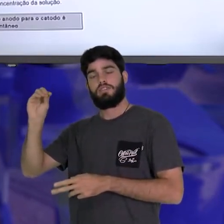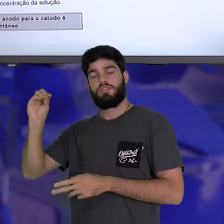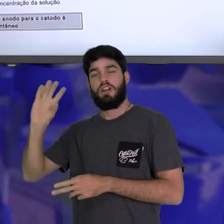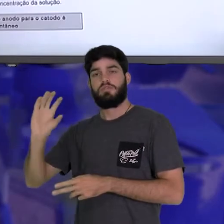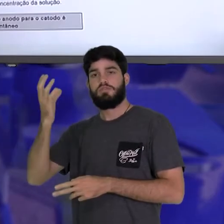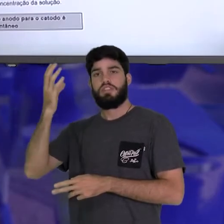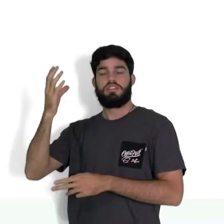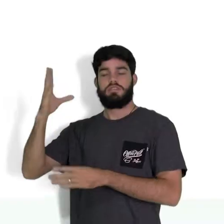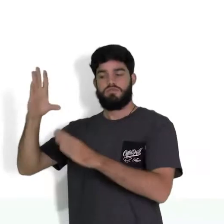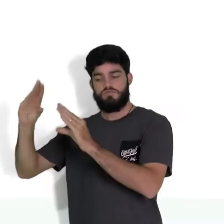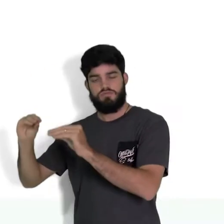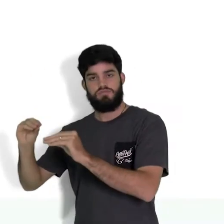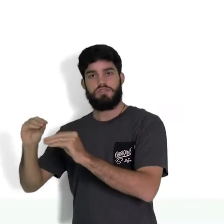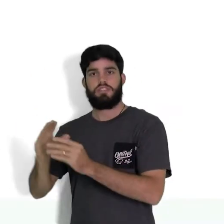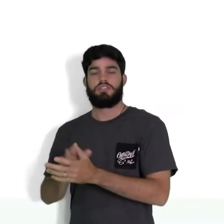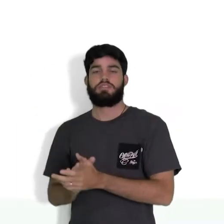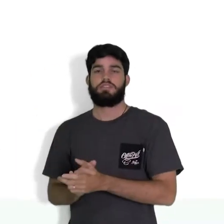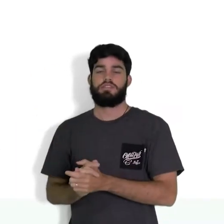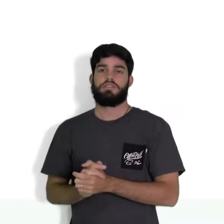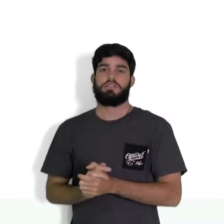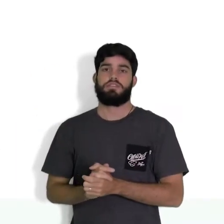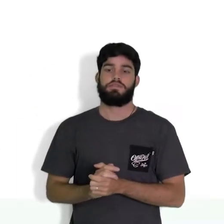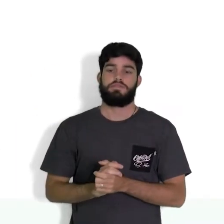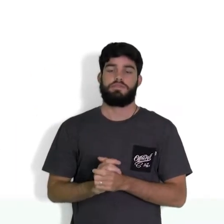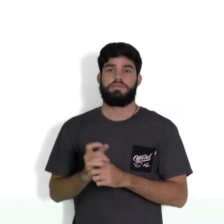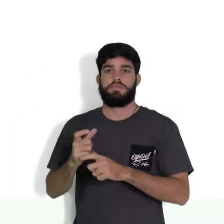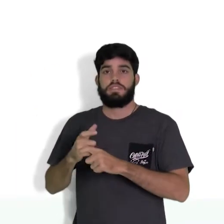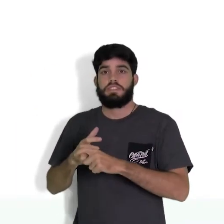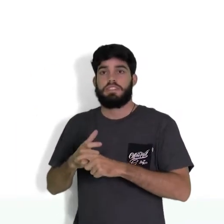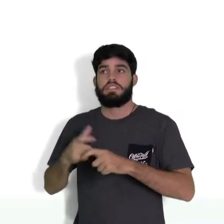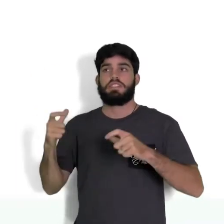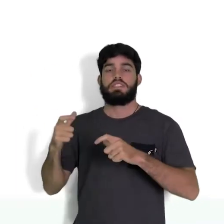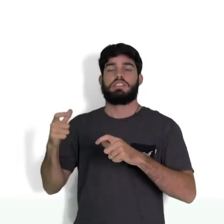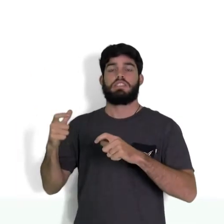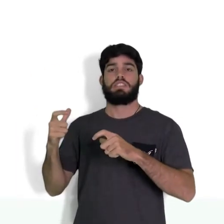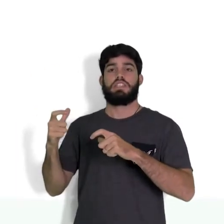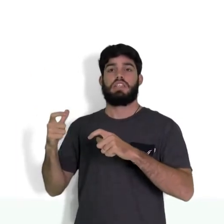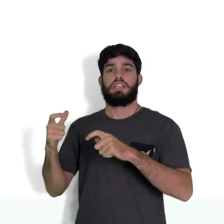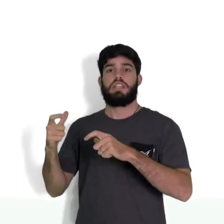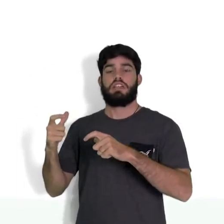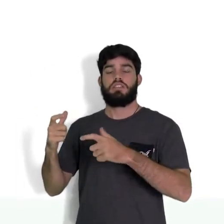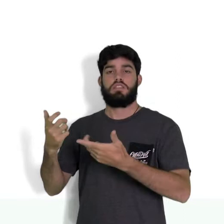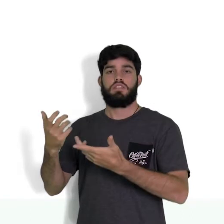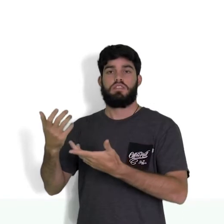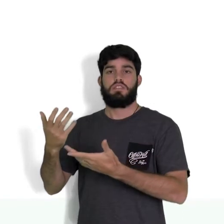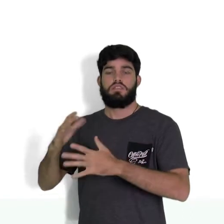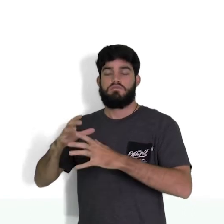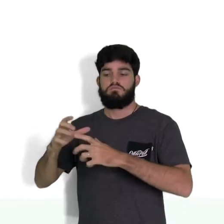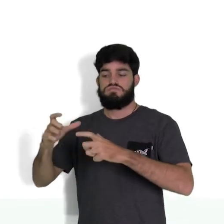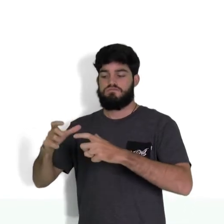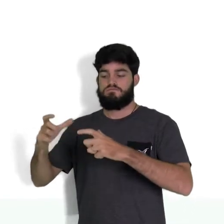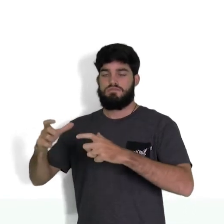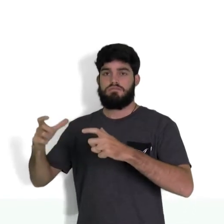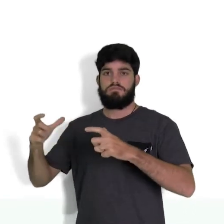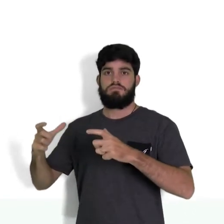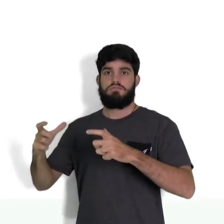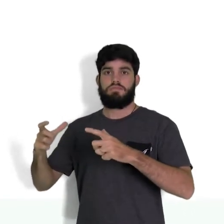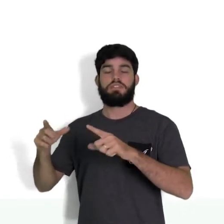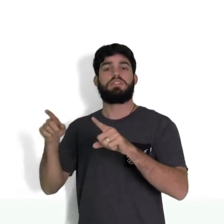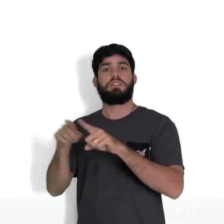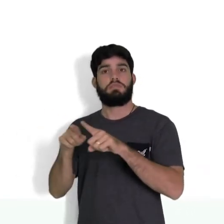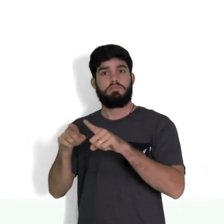Ganho de elétrons, aumento da massa do eletrodo com o passar do tempo e, consequentemente,